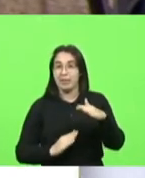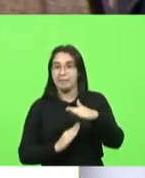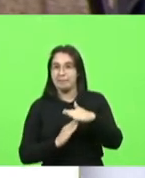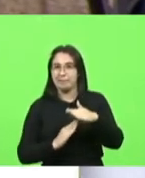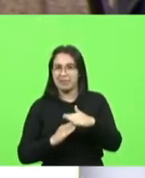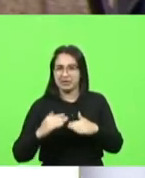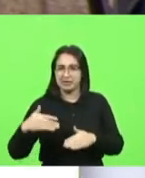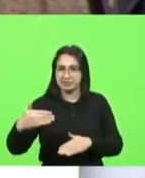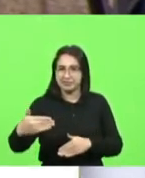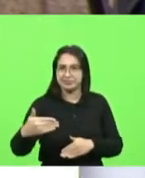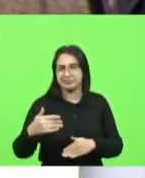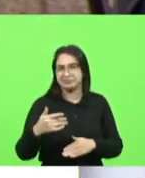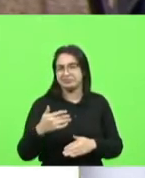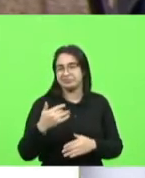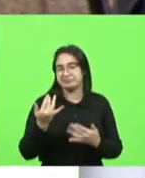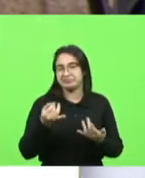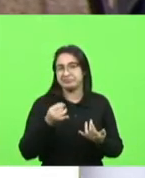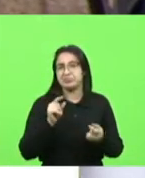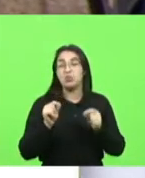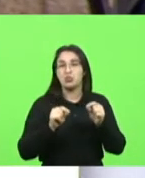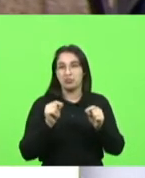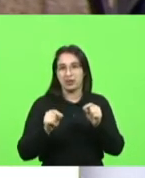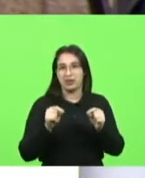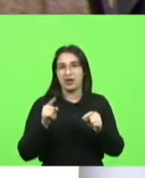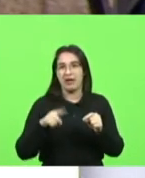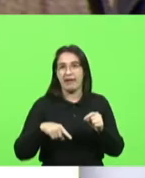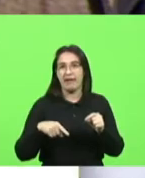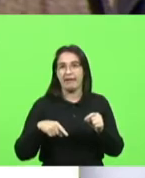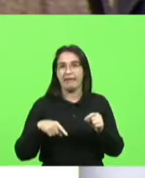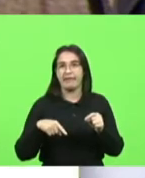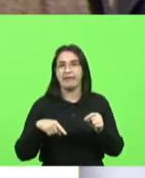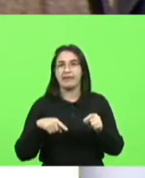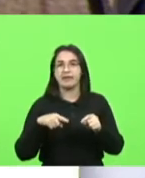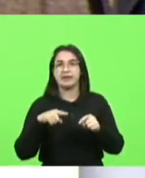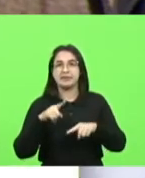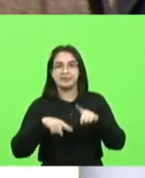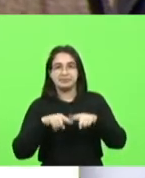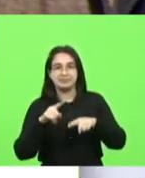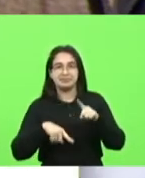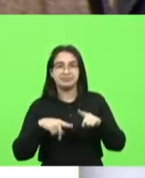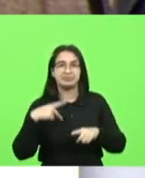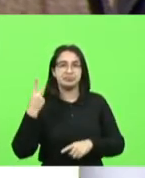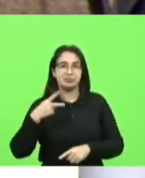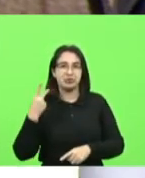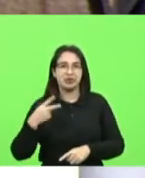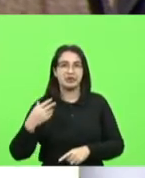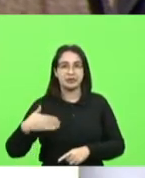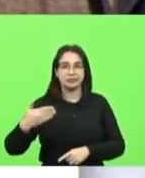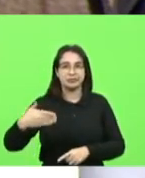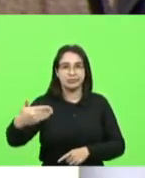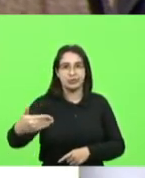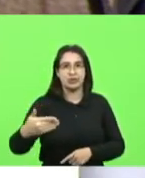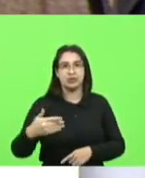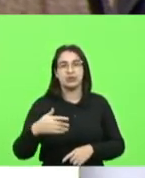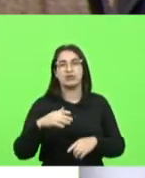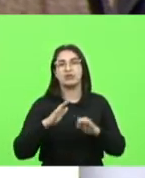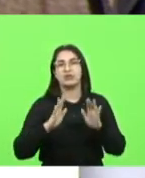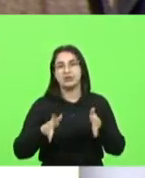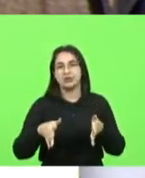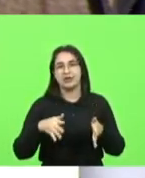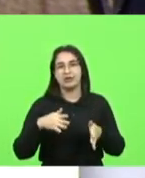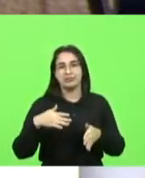que é aquilo que é enfim são manobras jurídicas para protelar protelar e lá se vão 20 anos de